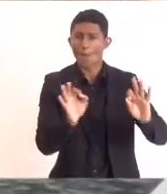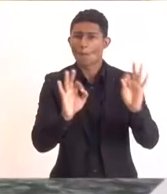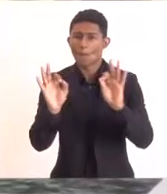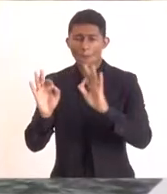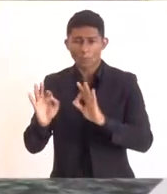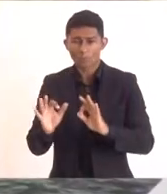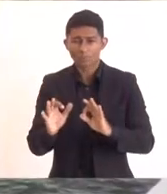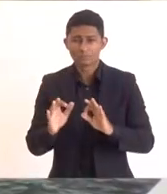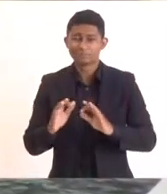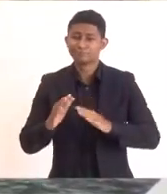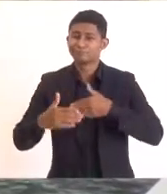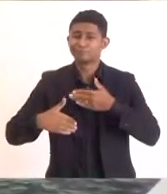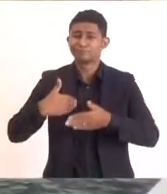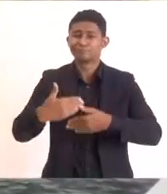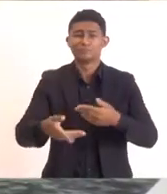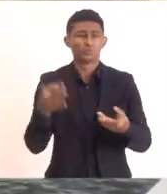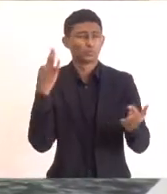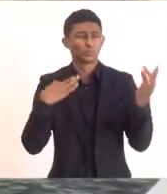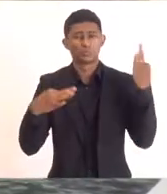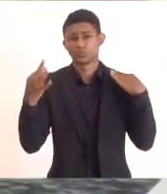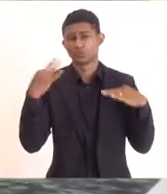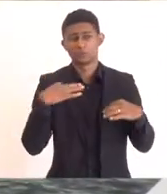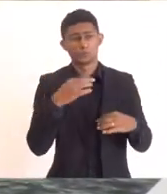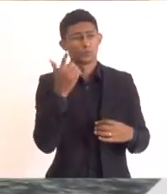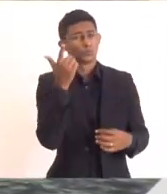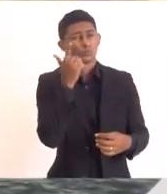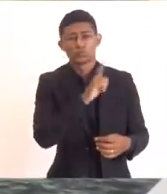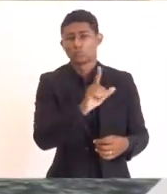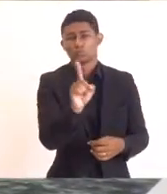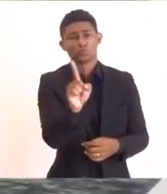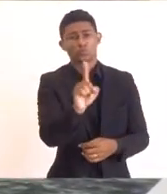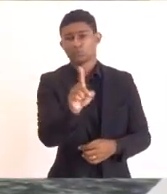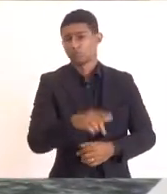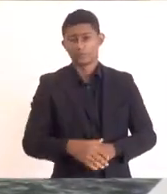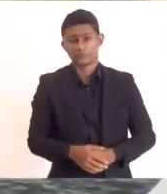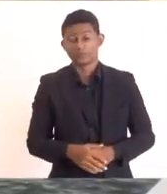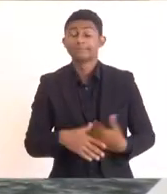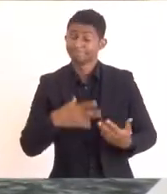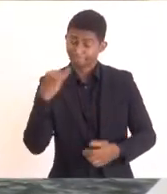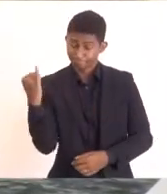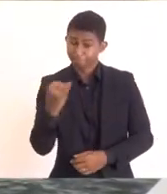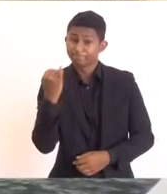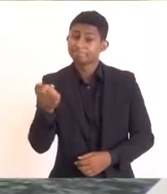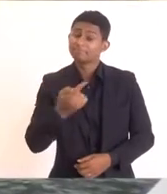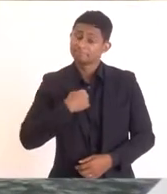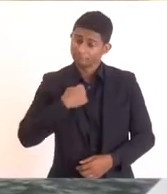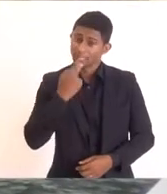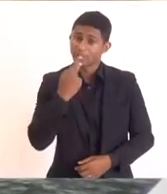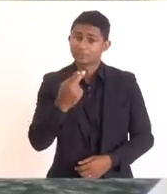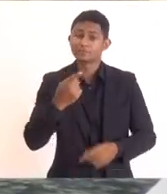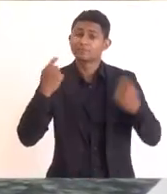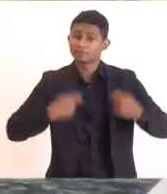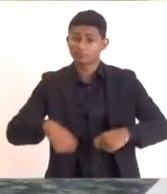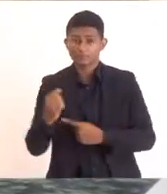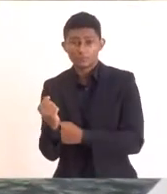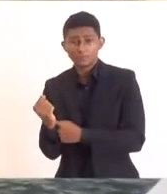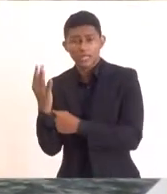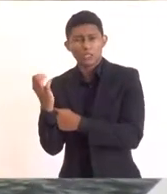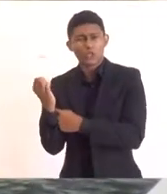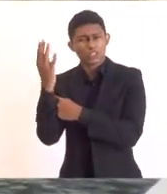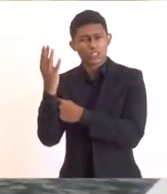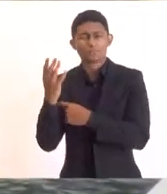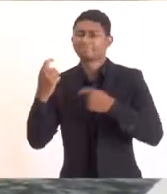efetiva, você não consegue fazer o turismo. Então, é importante eu falar sobre isso. A gente precisa de tecnologia. É